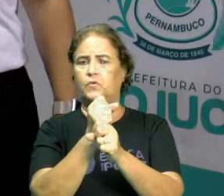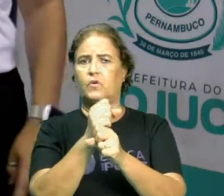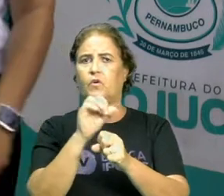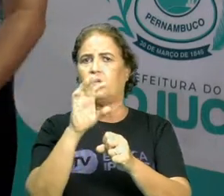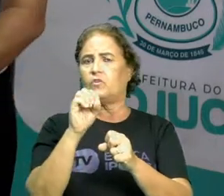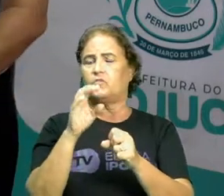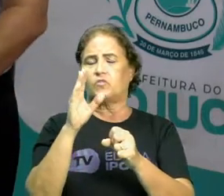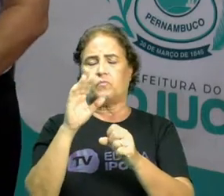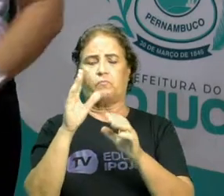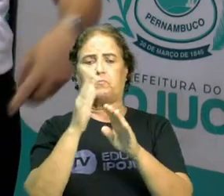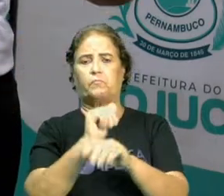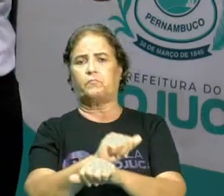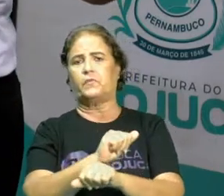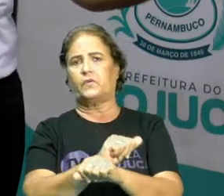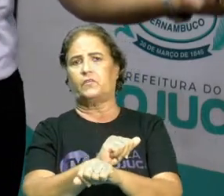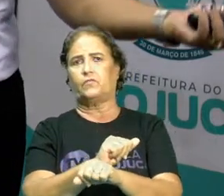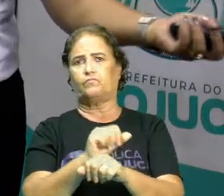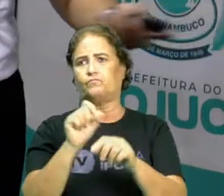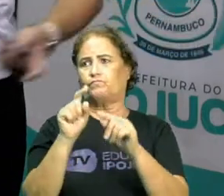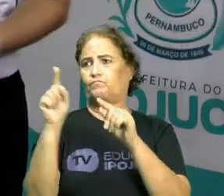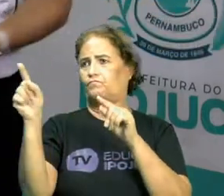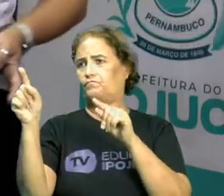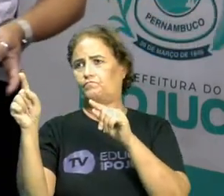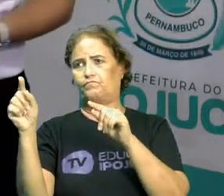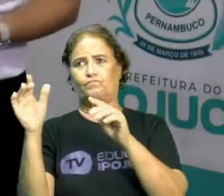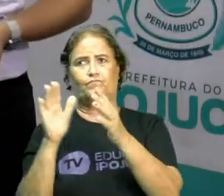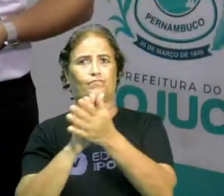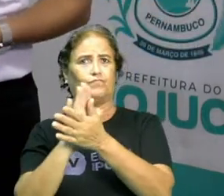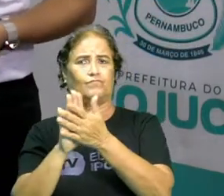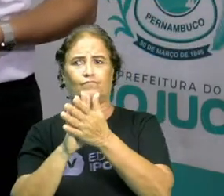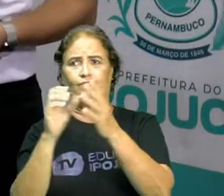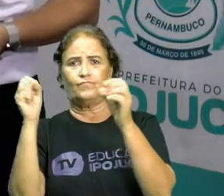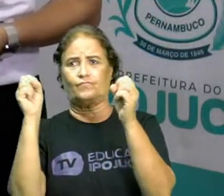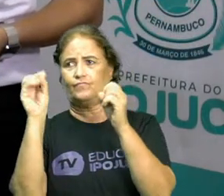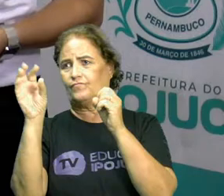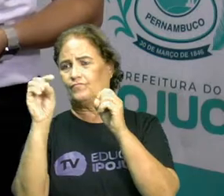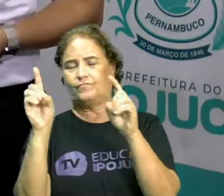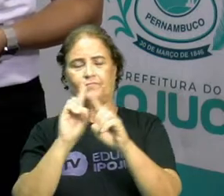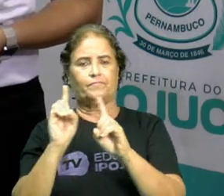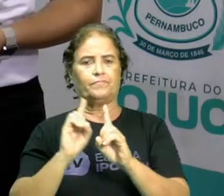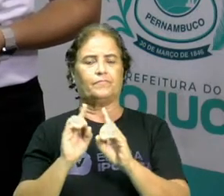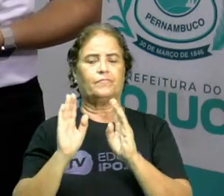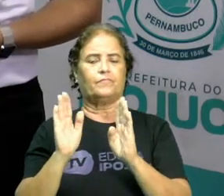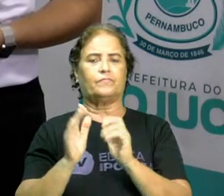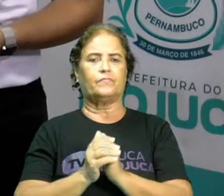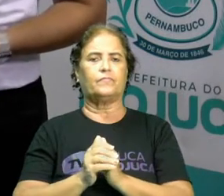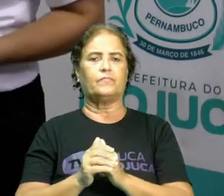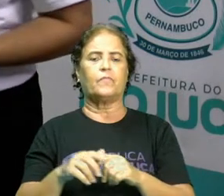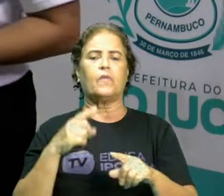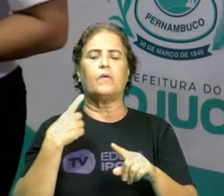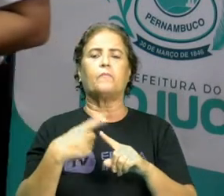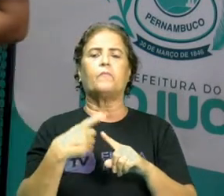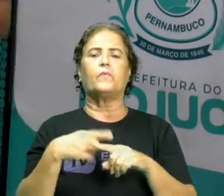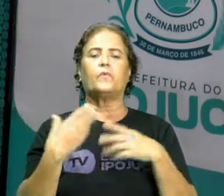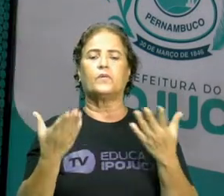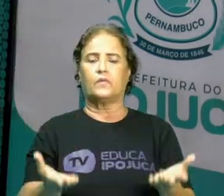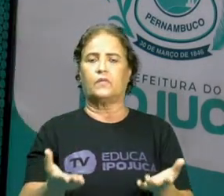só ficou funcionando parte dele? Isso você sem entender o porquê. Agora você vai descobrir esse mistério.